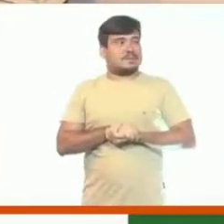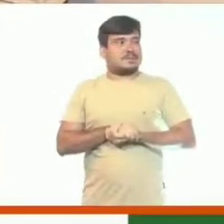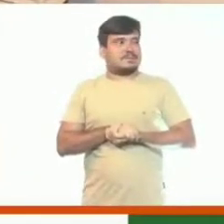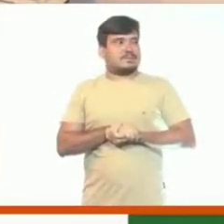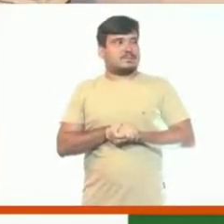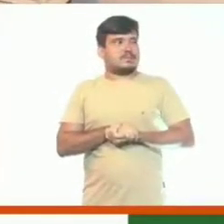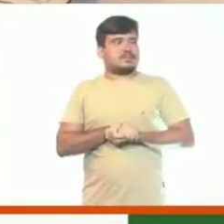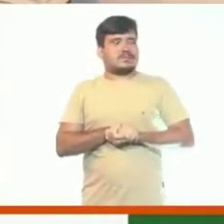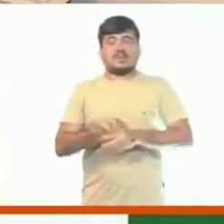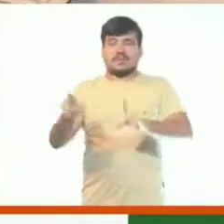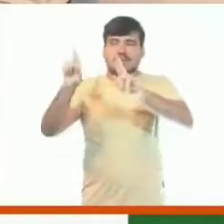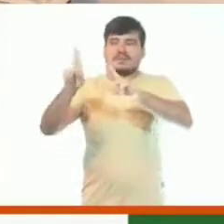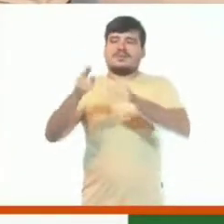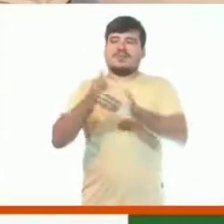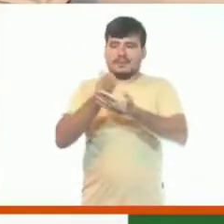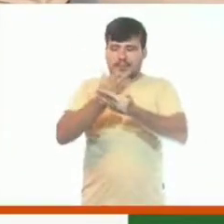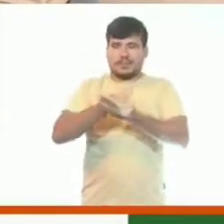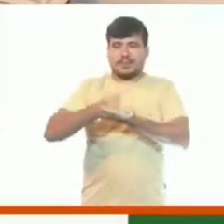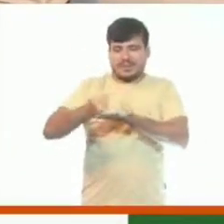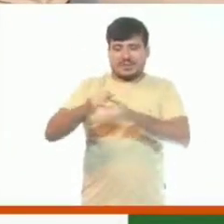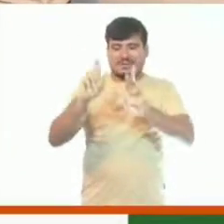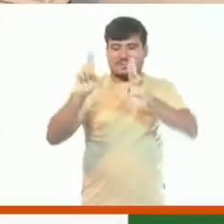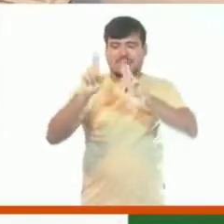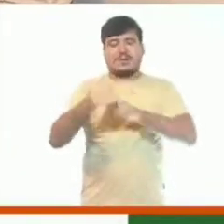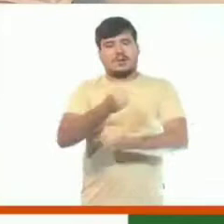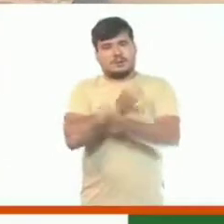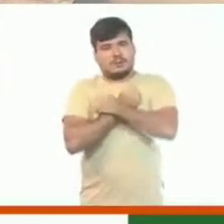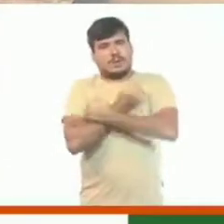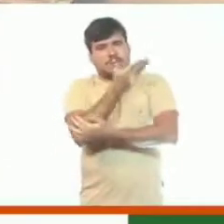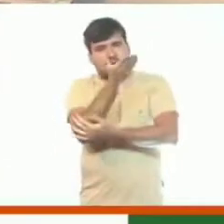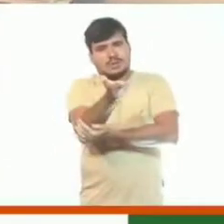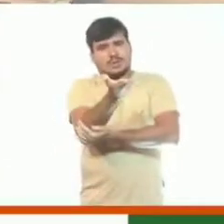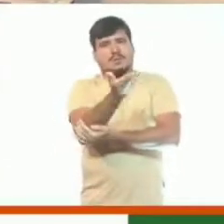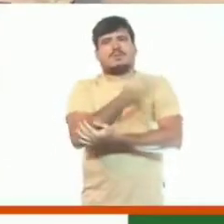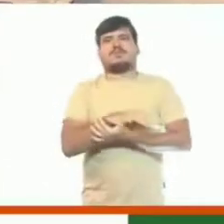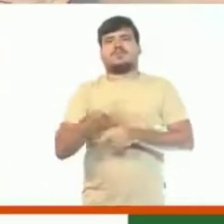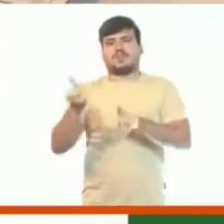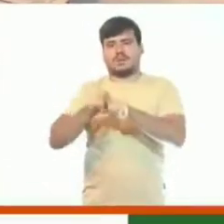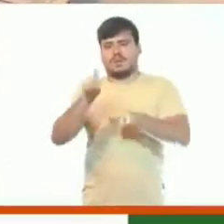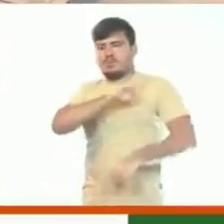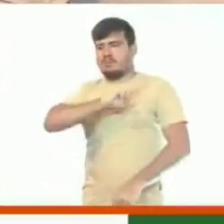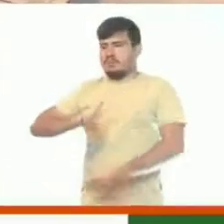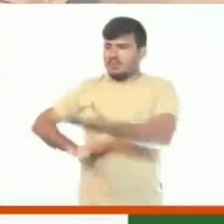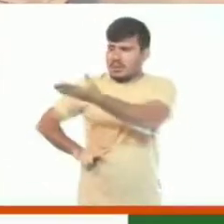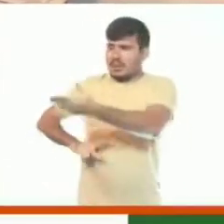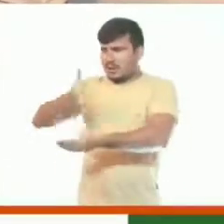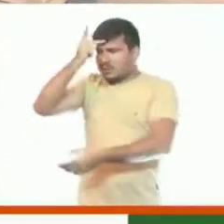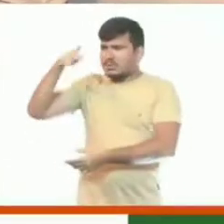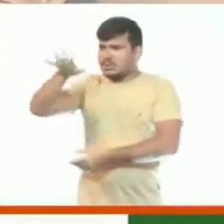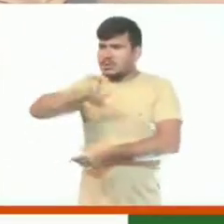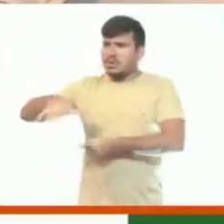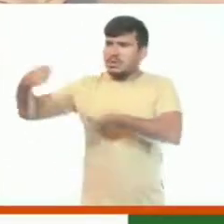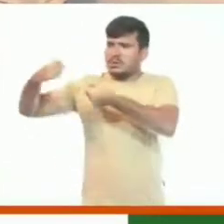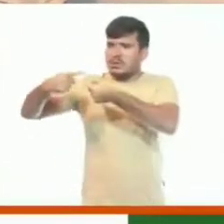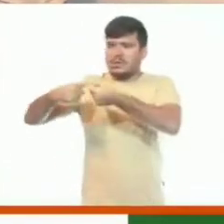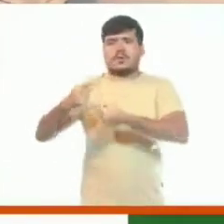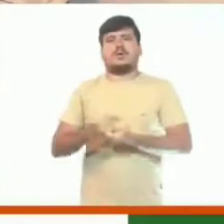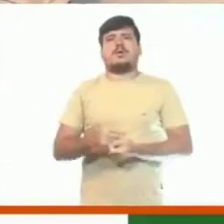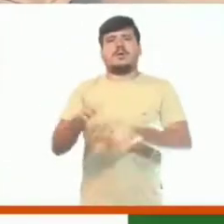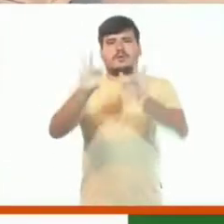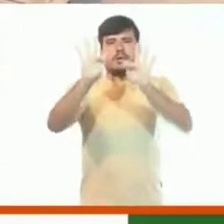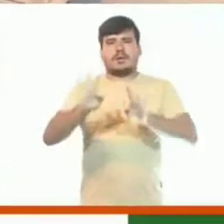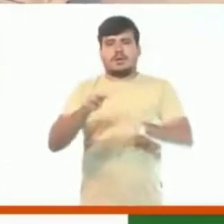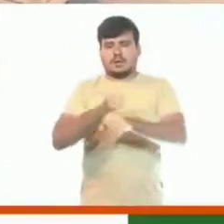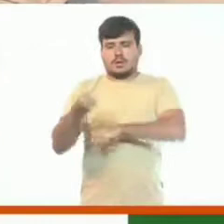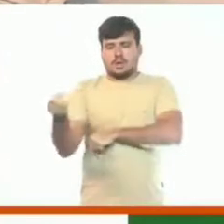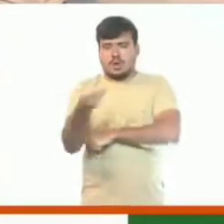um abraço para você, parabéns. Deixar um abraço para os vereadores, a toda a população da Caraú, desejar um feliz ano